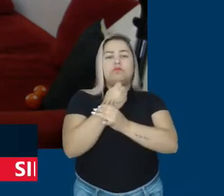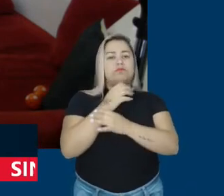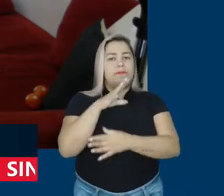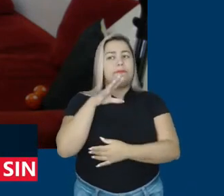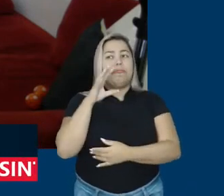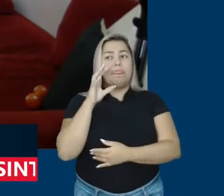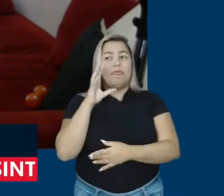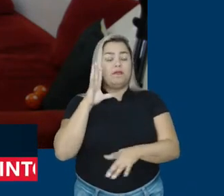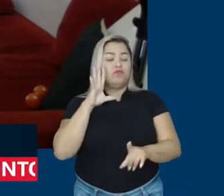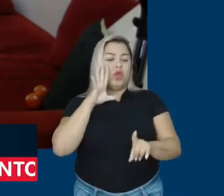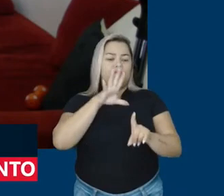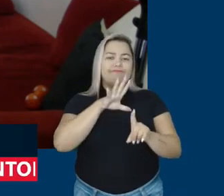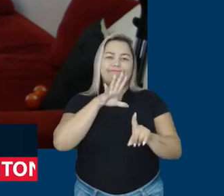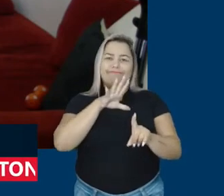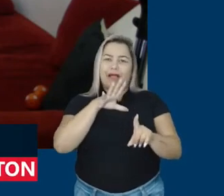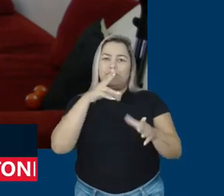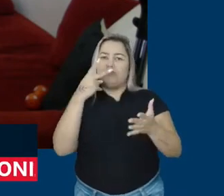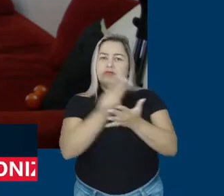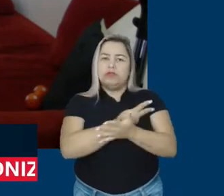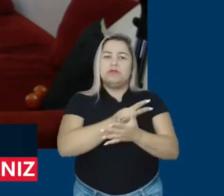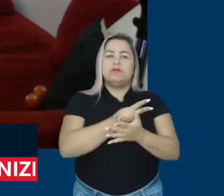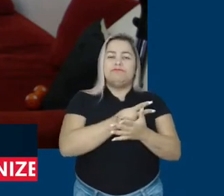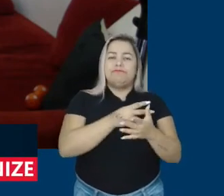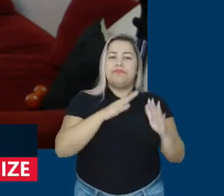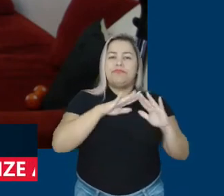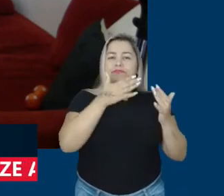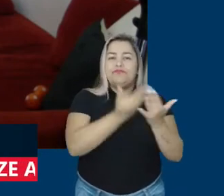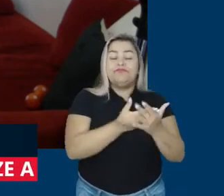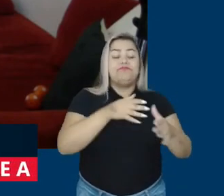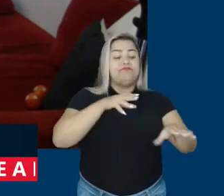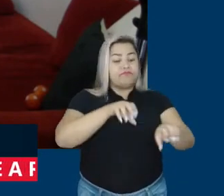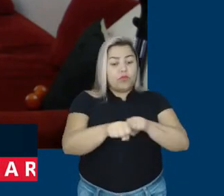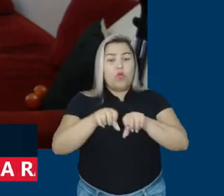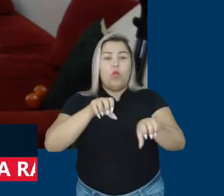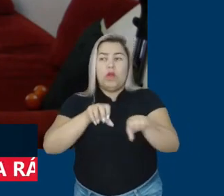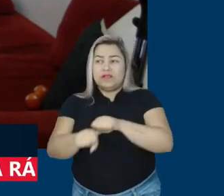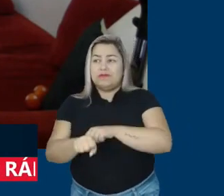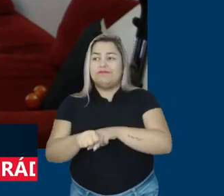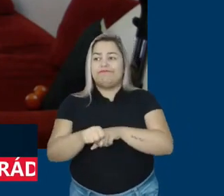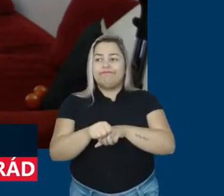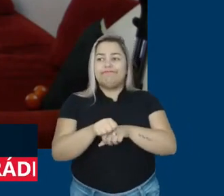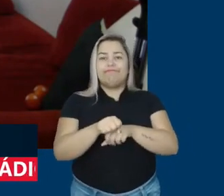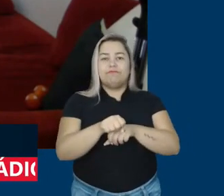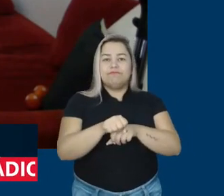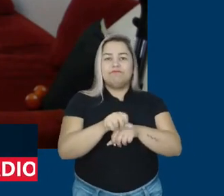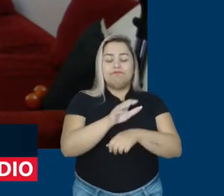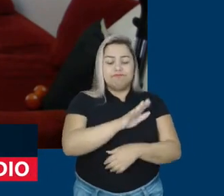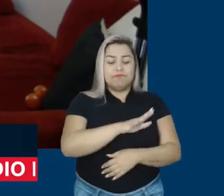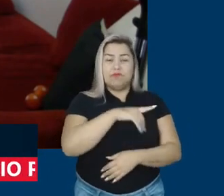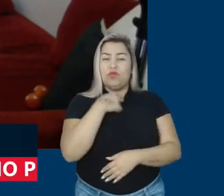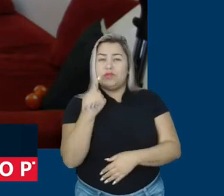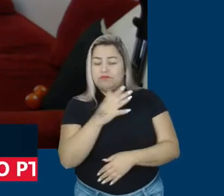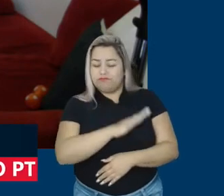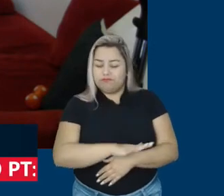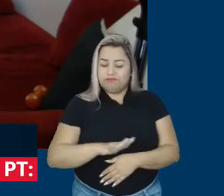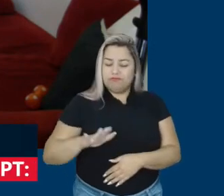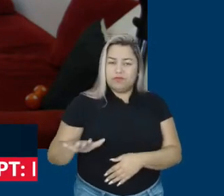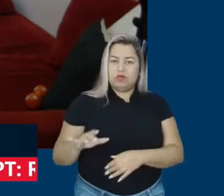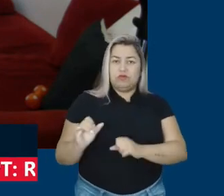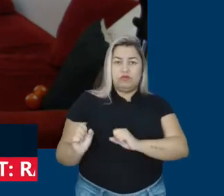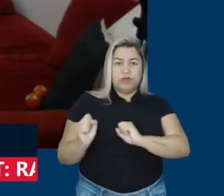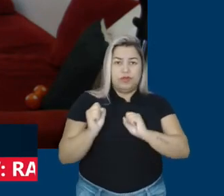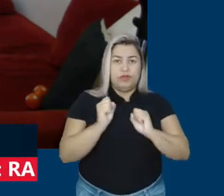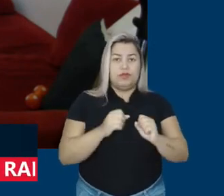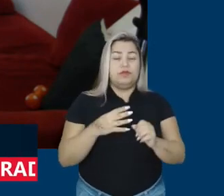casos de ataques em escolas aí, do assassinato de crianças, desde que o bolsonarismo chegou ao poder. Houve um aumento